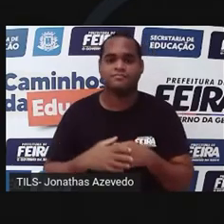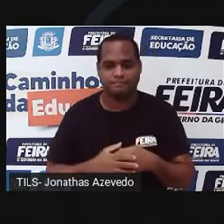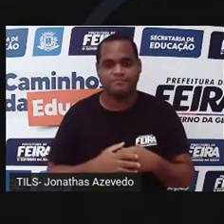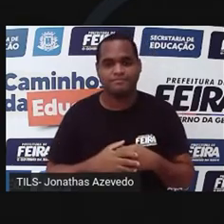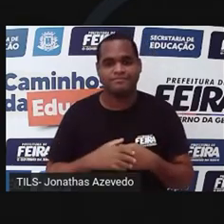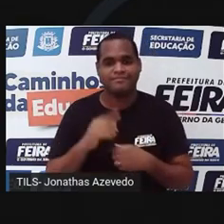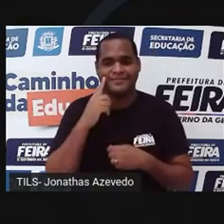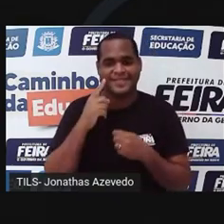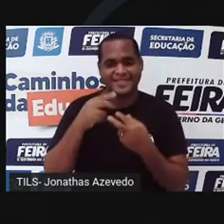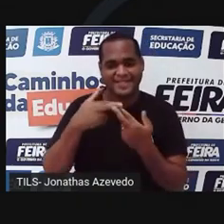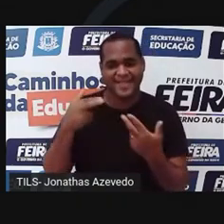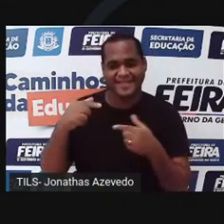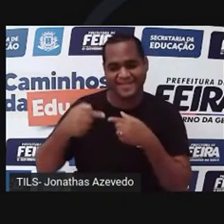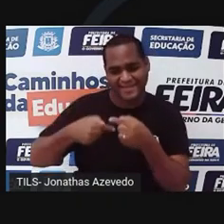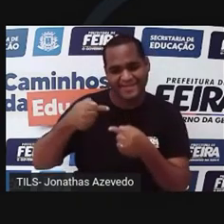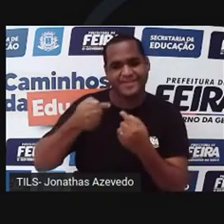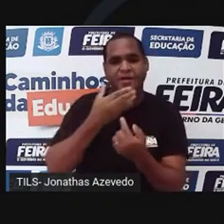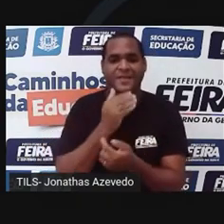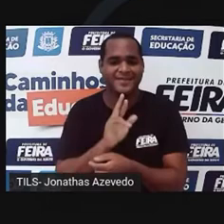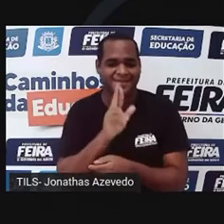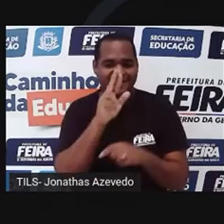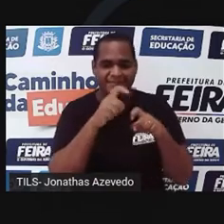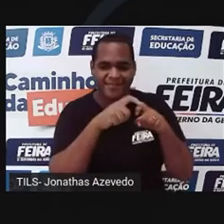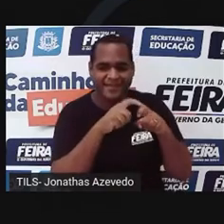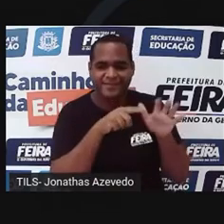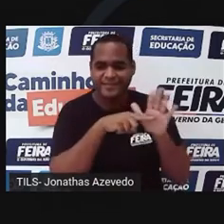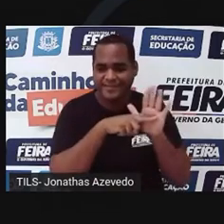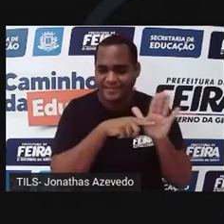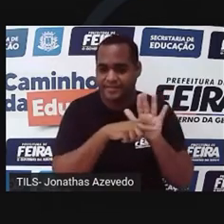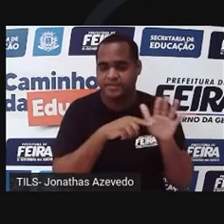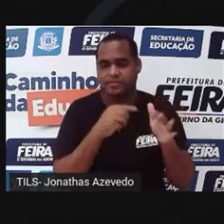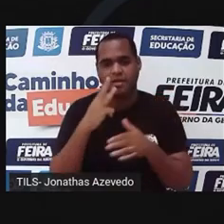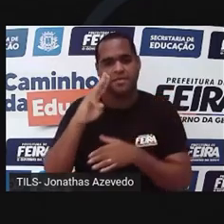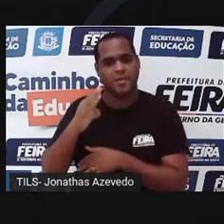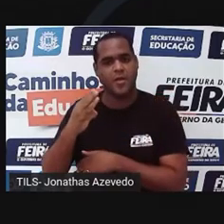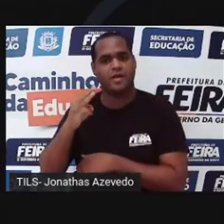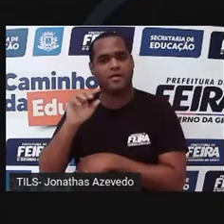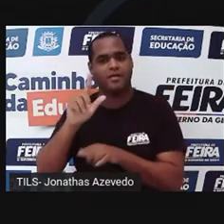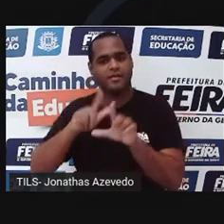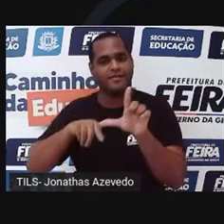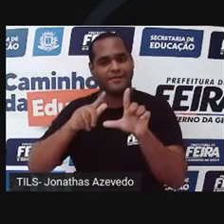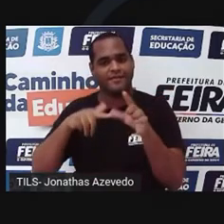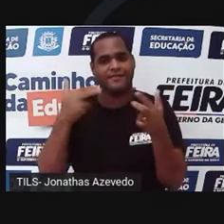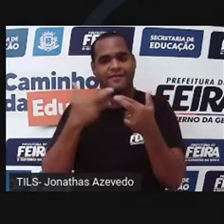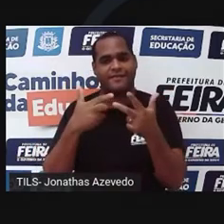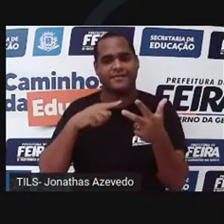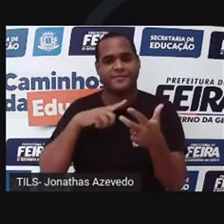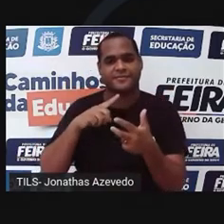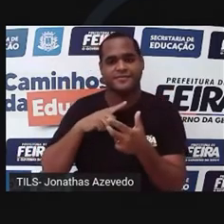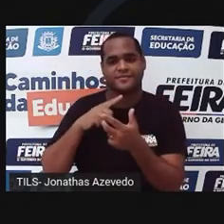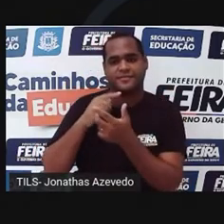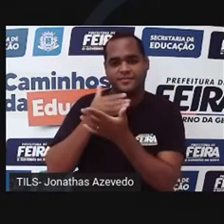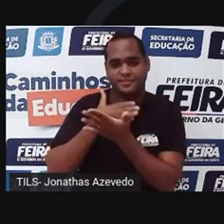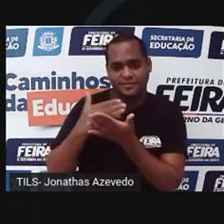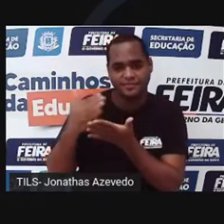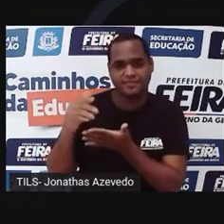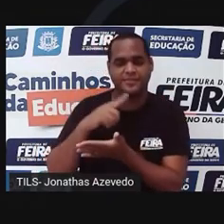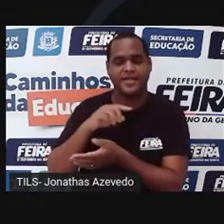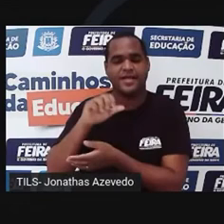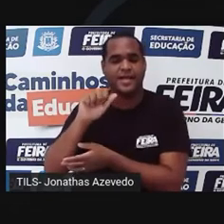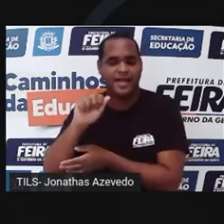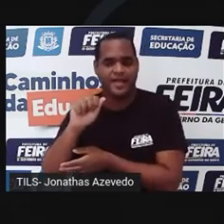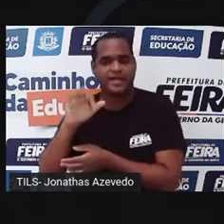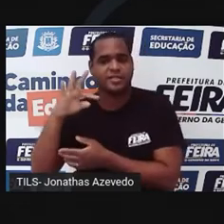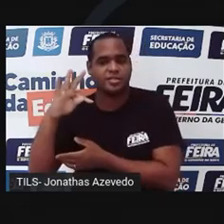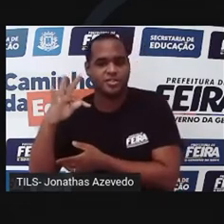geneticistas conseguiram decifrar até agora 3 bilhões de combinações de letrinhas, que são as iniciais das substâncias adenina,